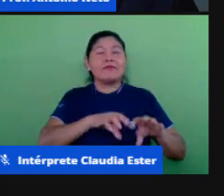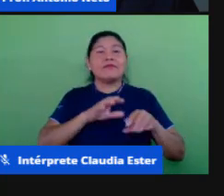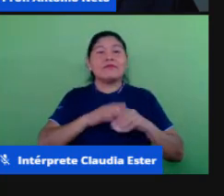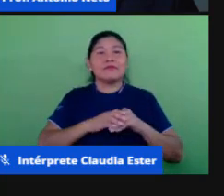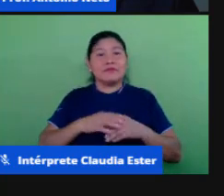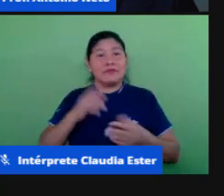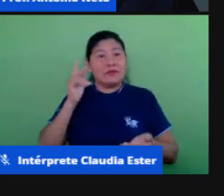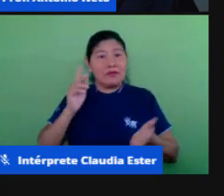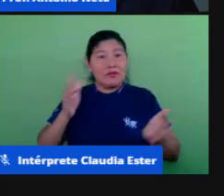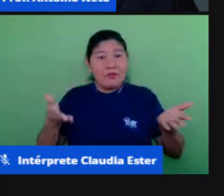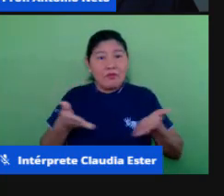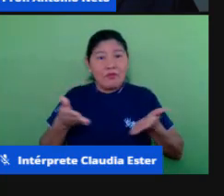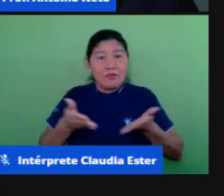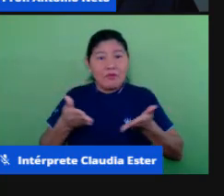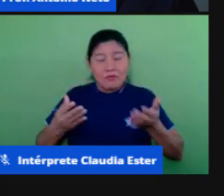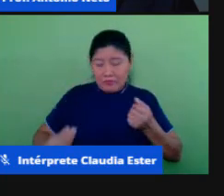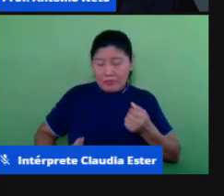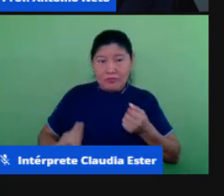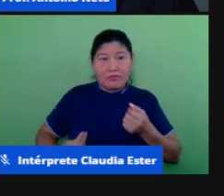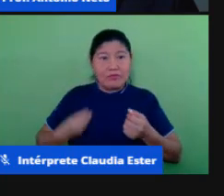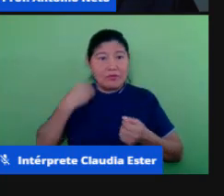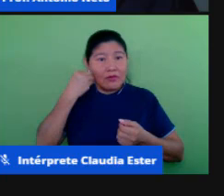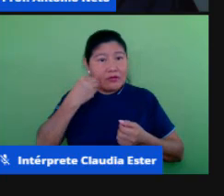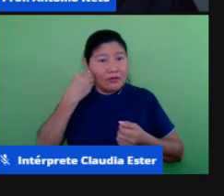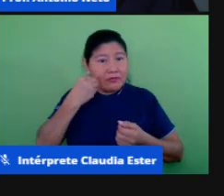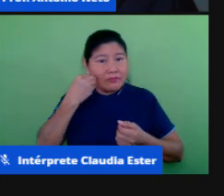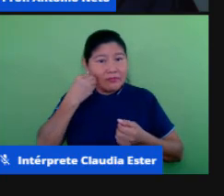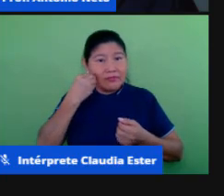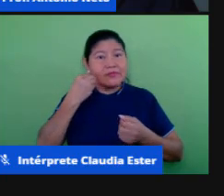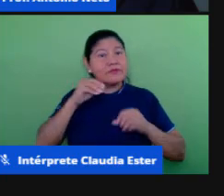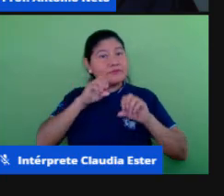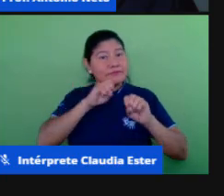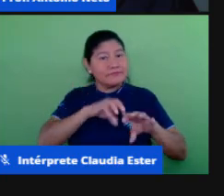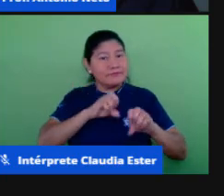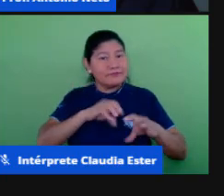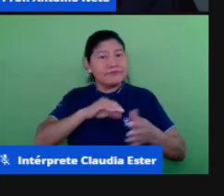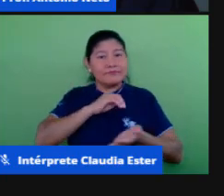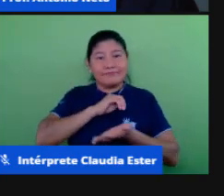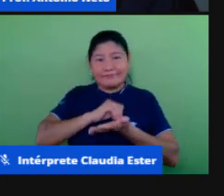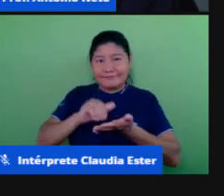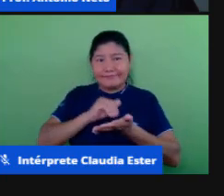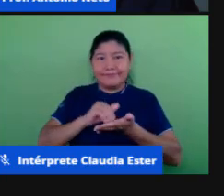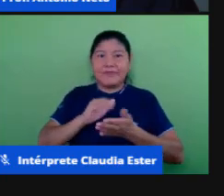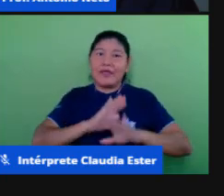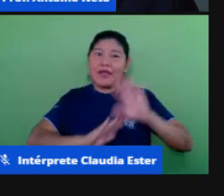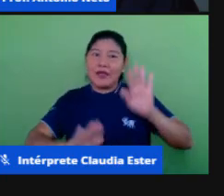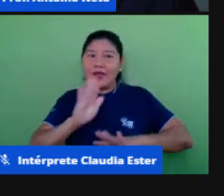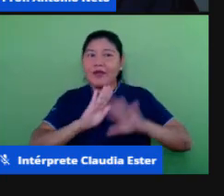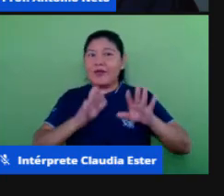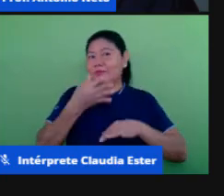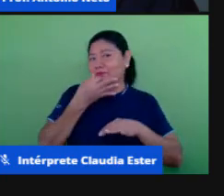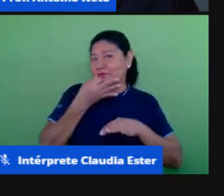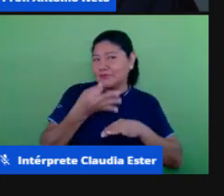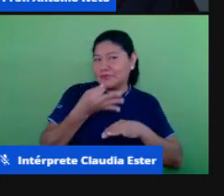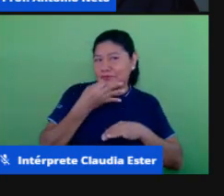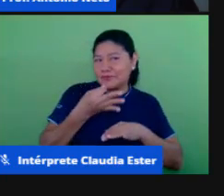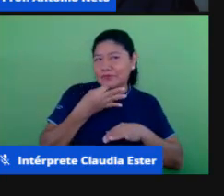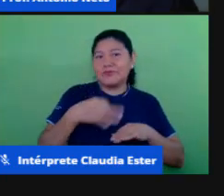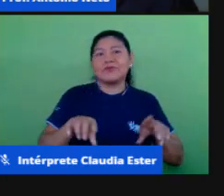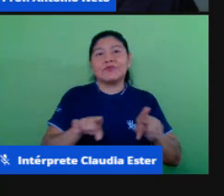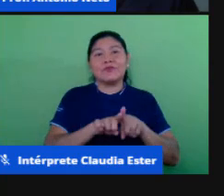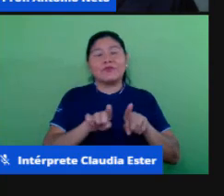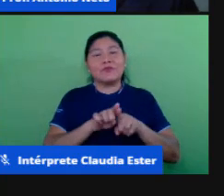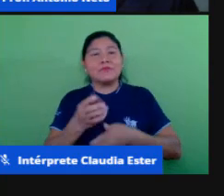realidade da nossa rede de ensino, algumas sugestões, discutir alguns conceitos